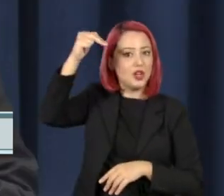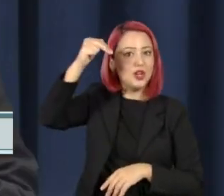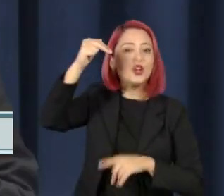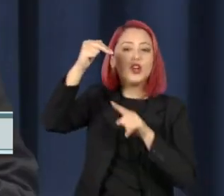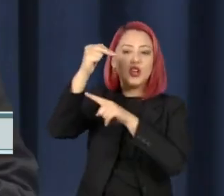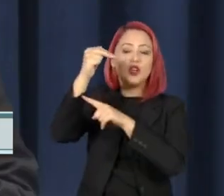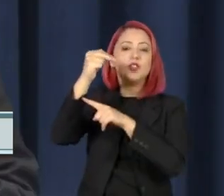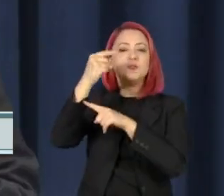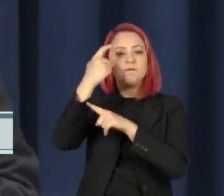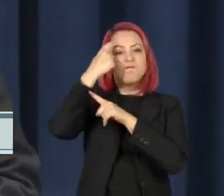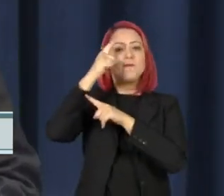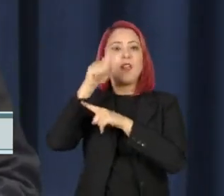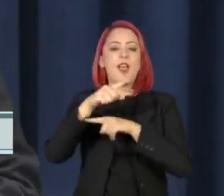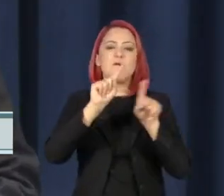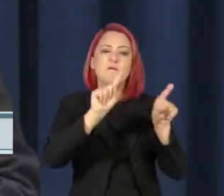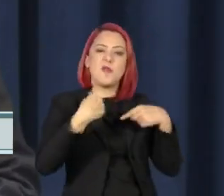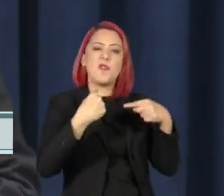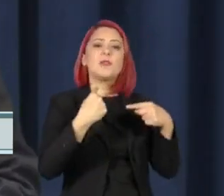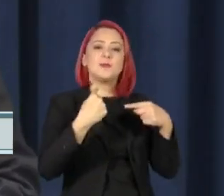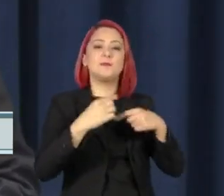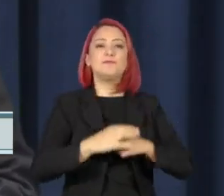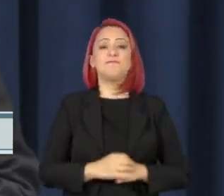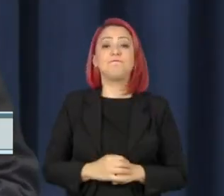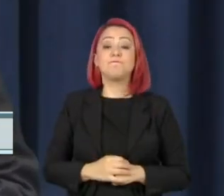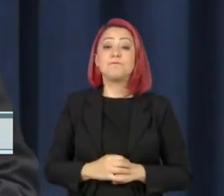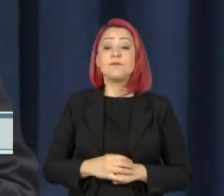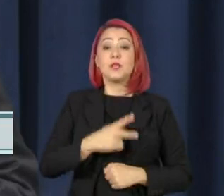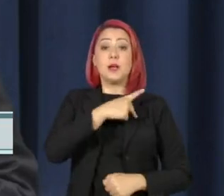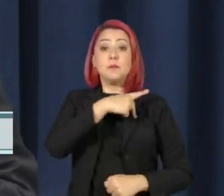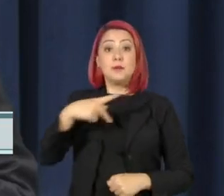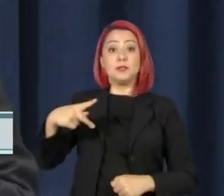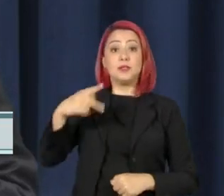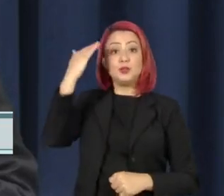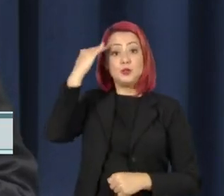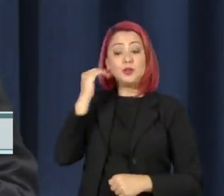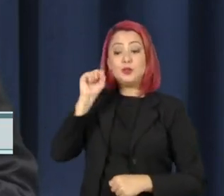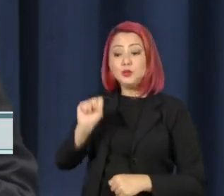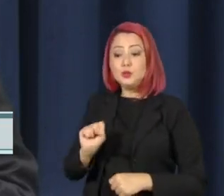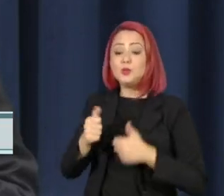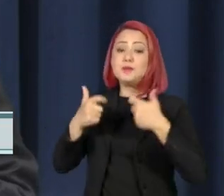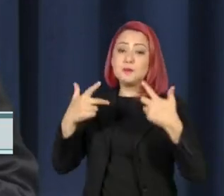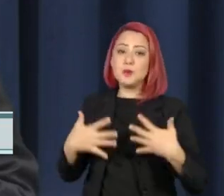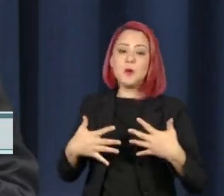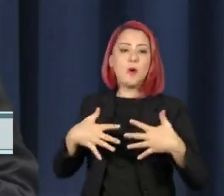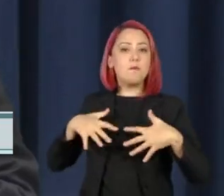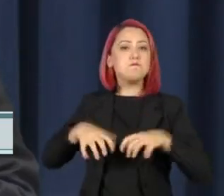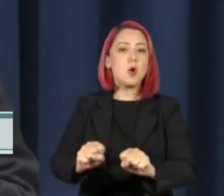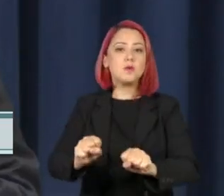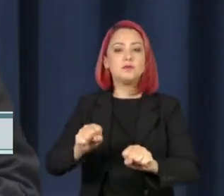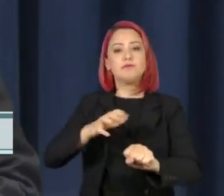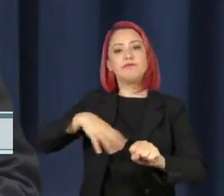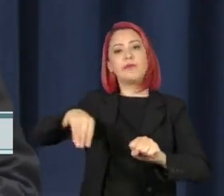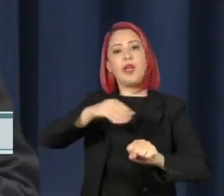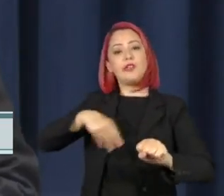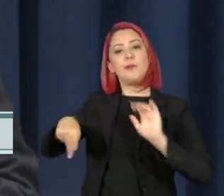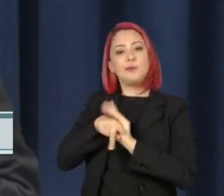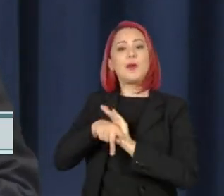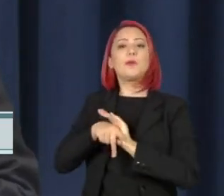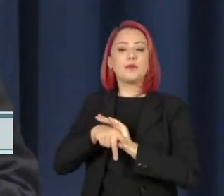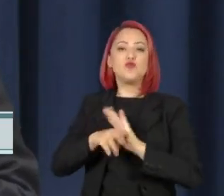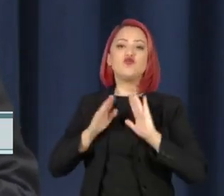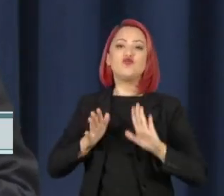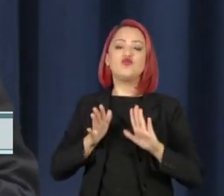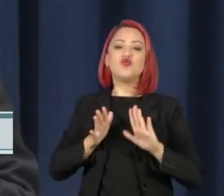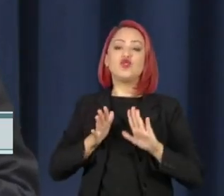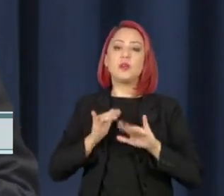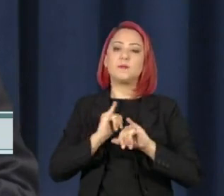provocação. Já o presidente sul-coreano se referiu ao episódio como invasão territorial e chegou a emitir um